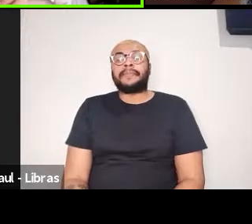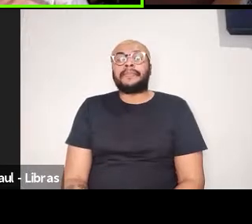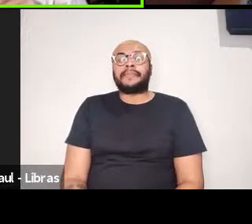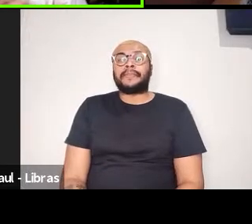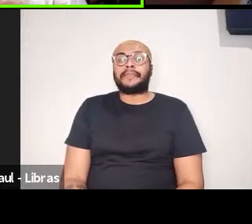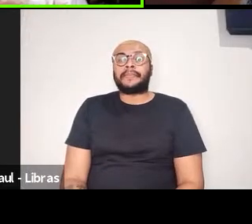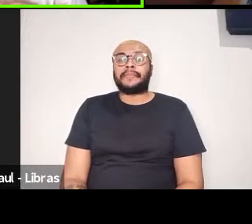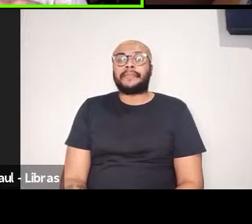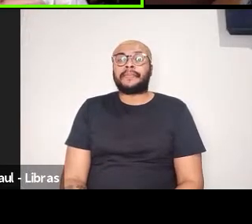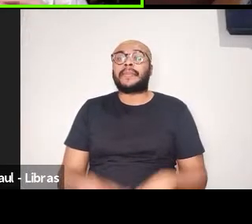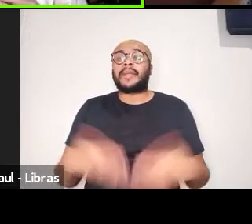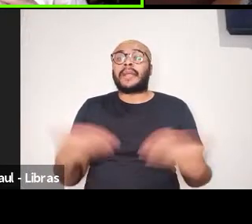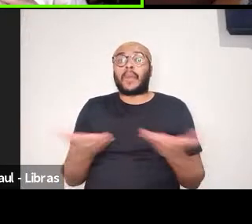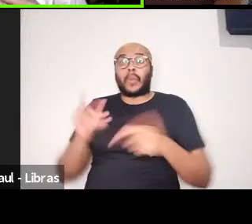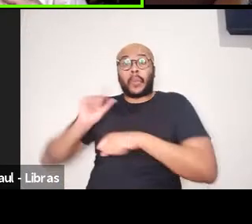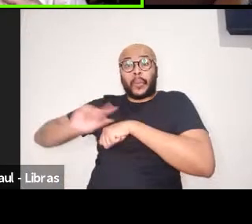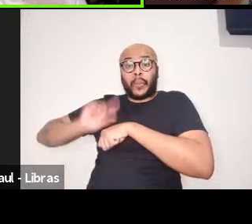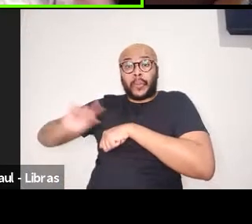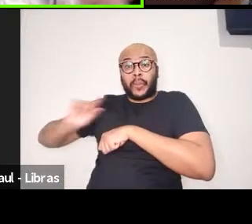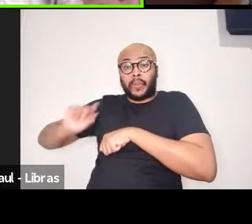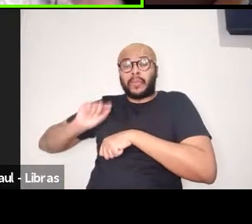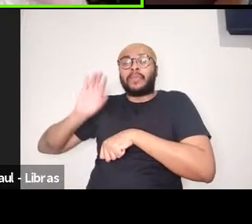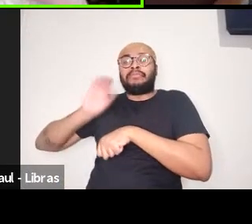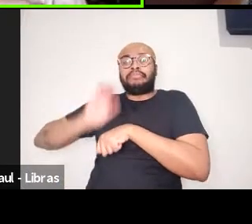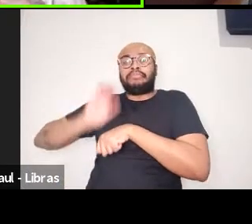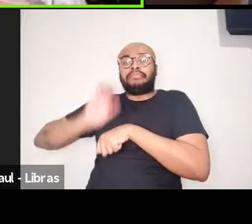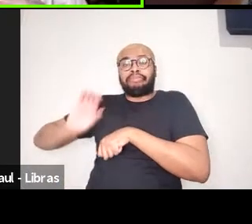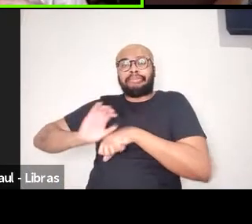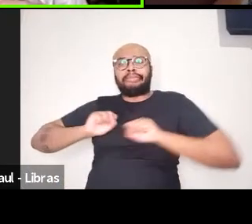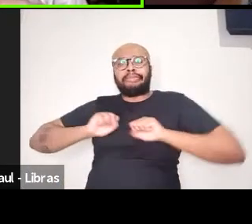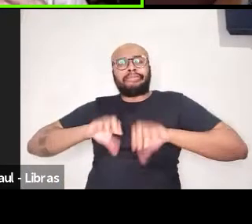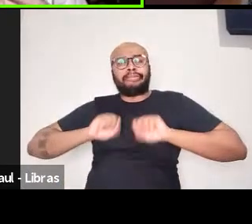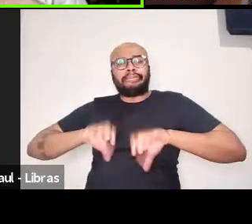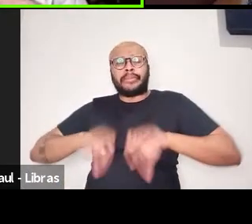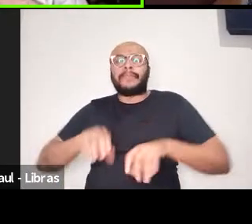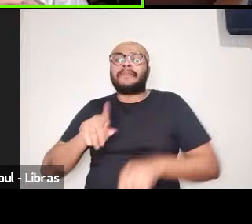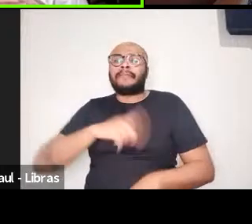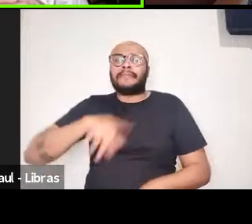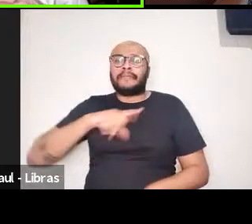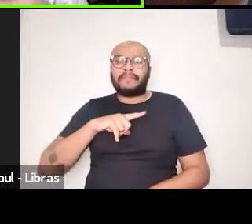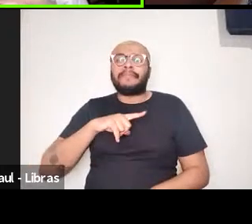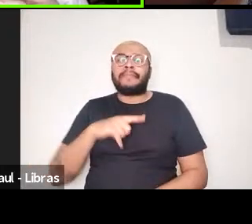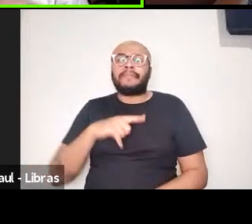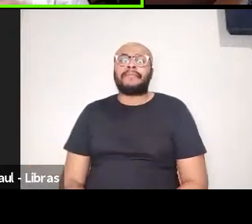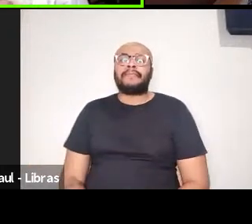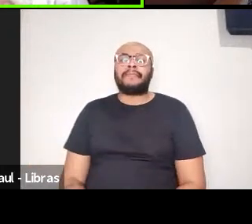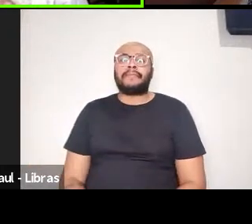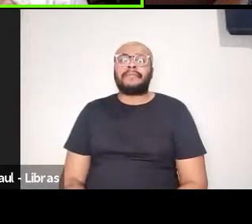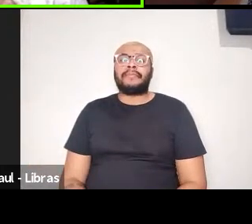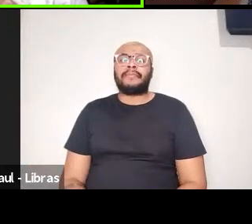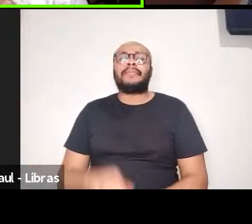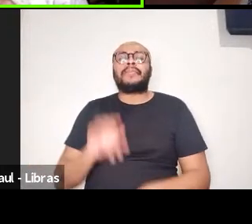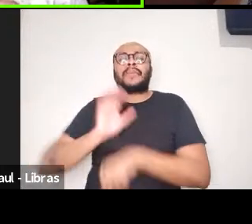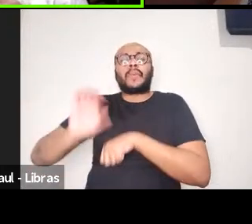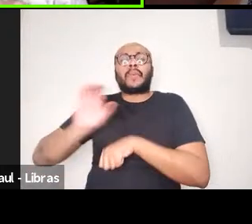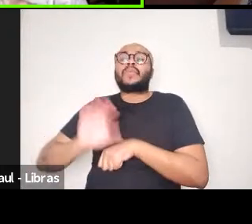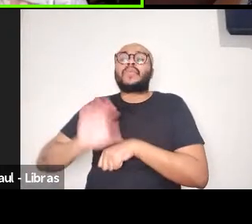Este curso, nem tão mini, é online,